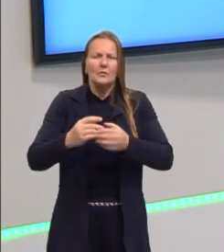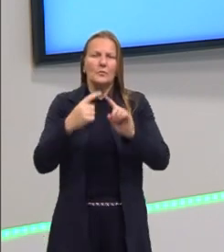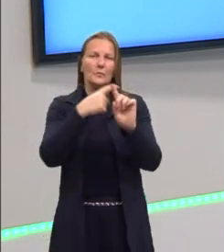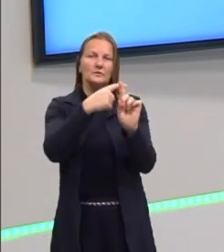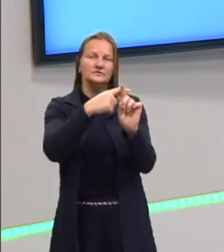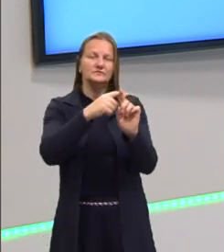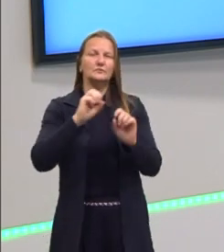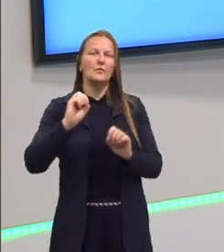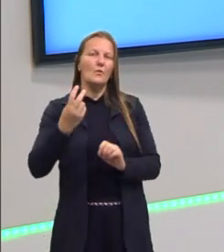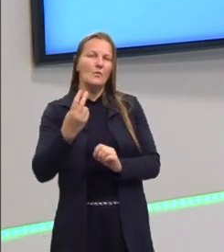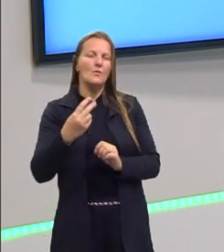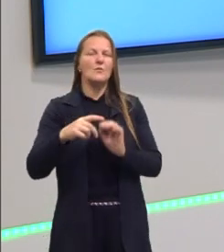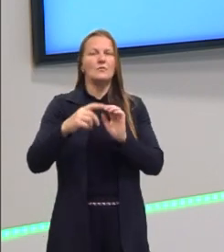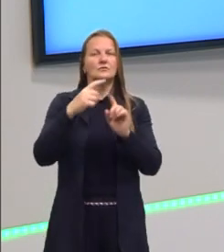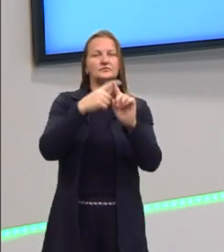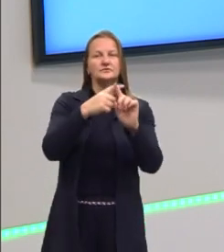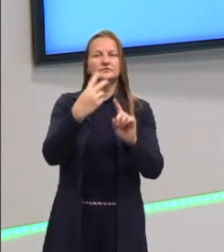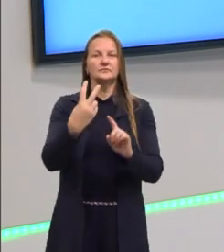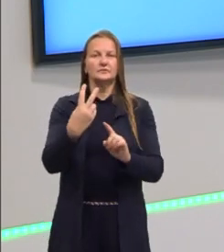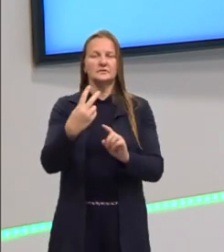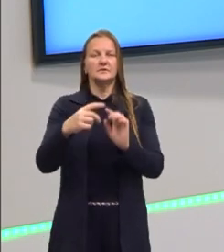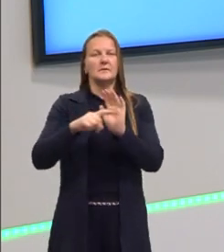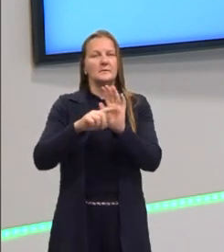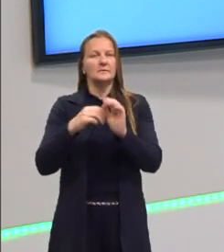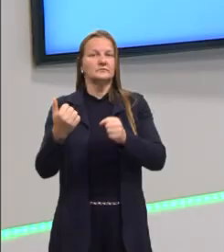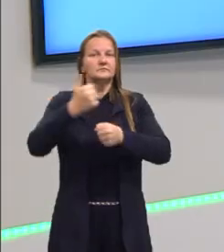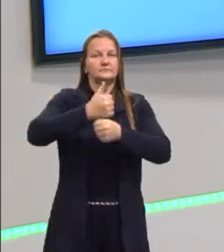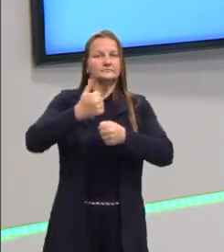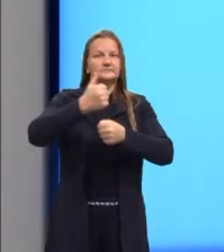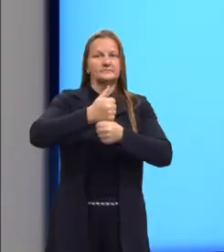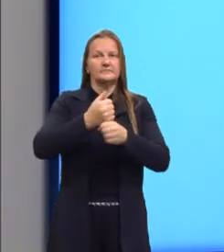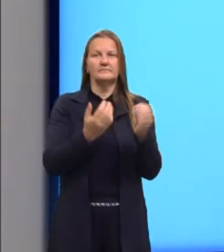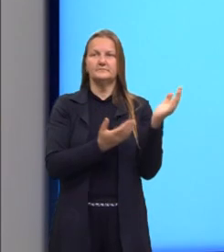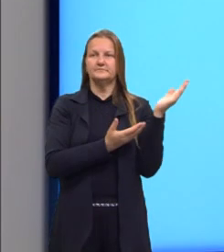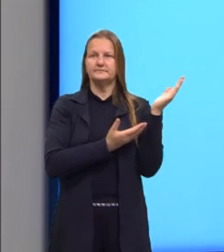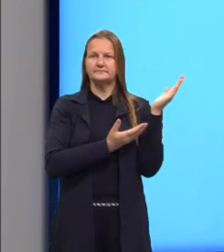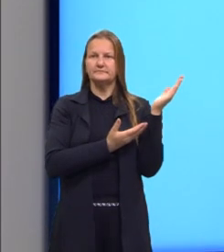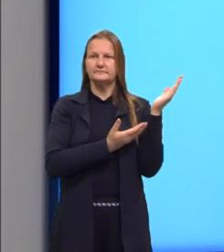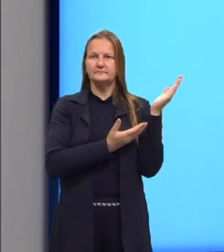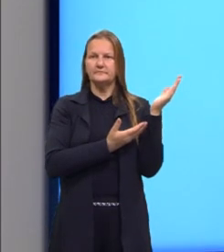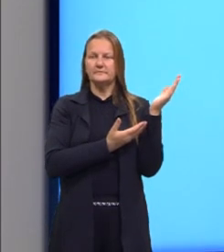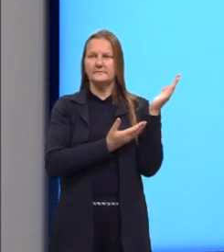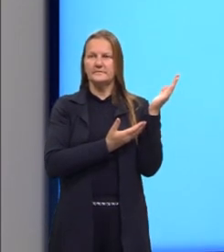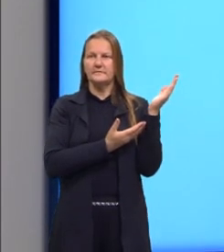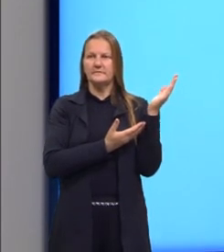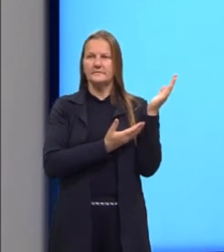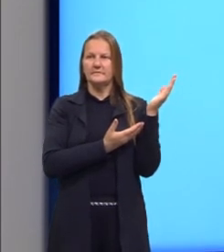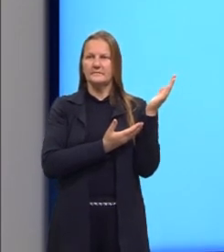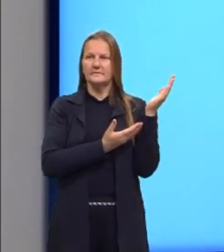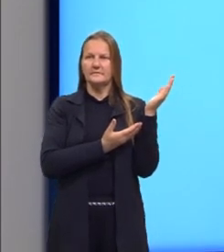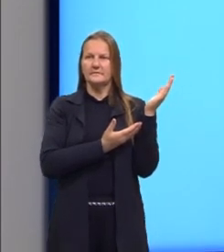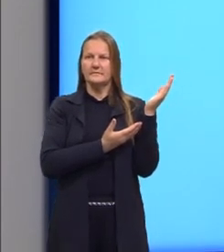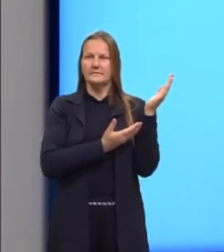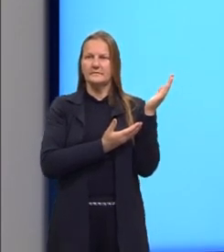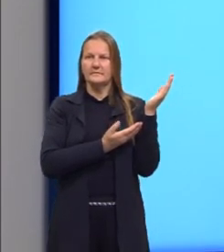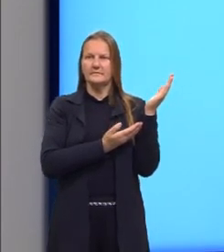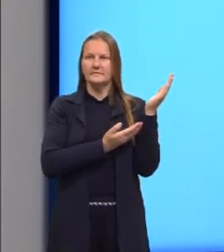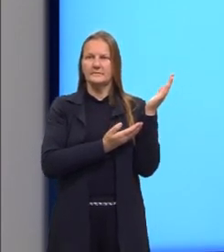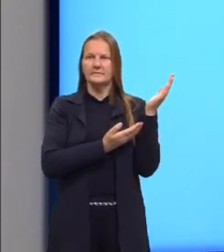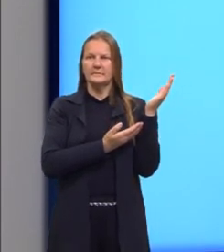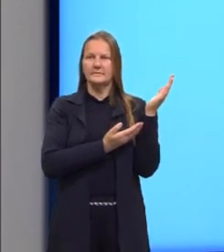negativo, né? E no x2, o outro valor. Aqui, o que eu fiz, tá, gente? Eu vou